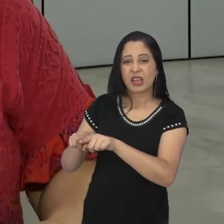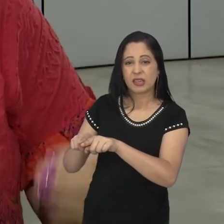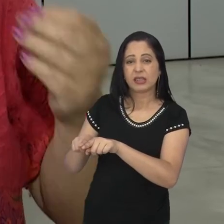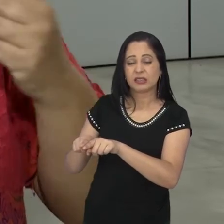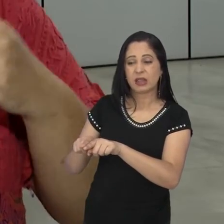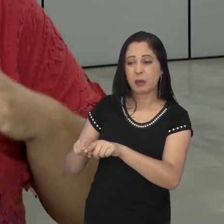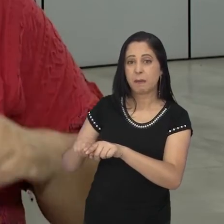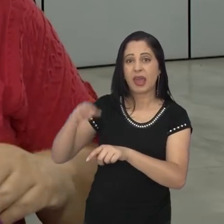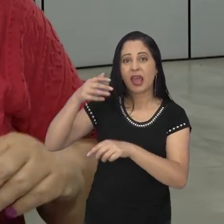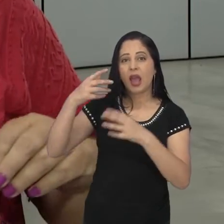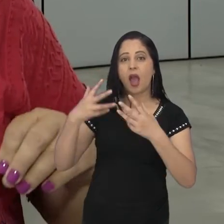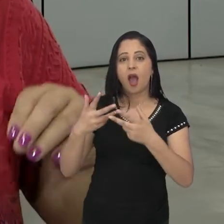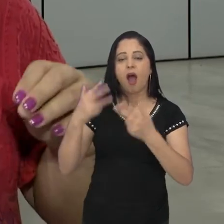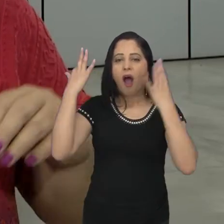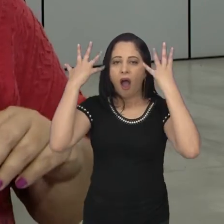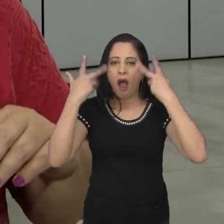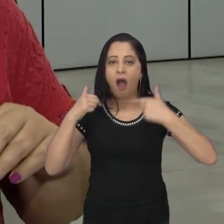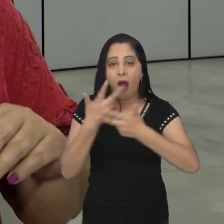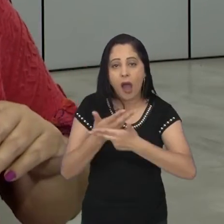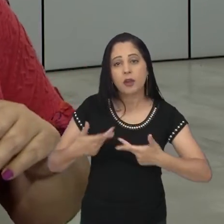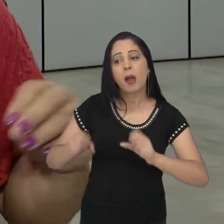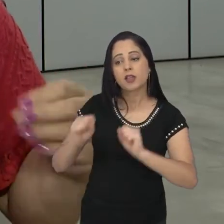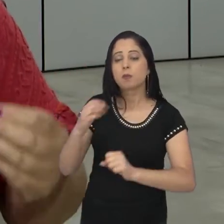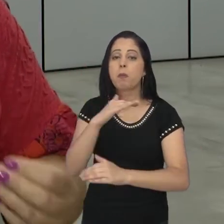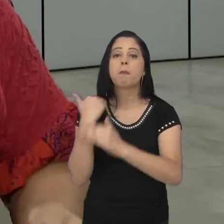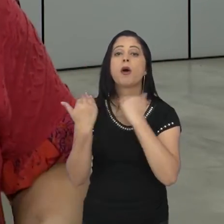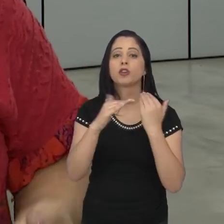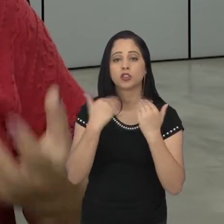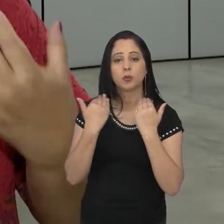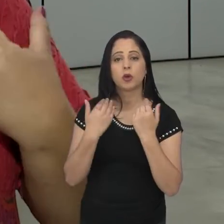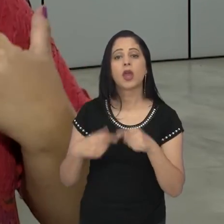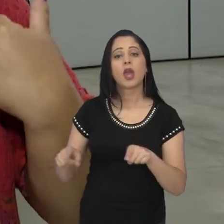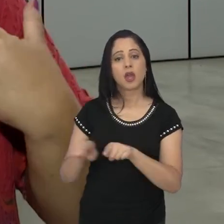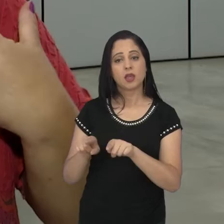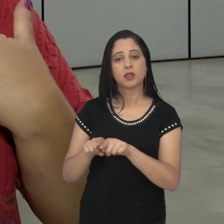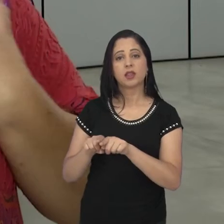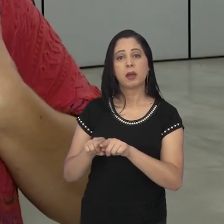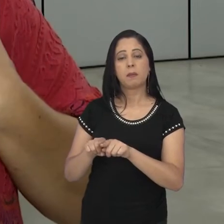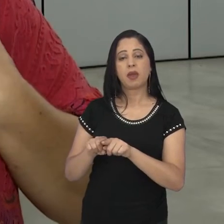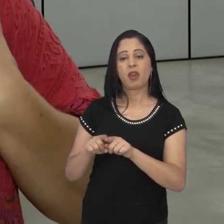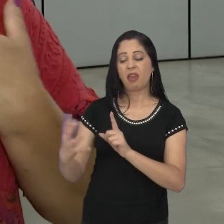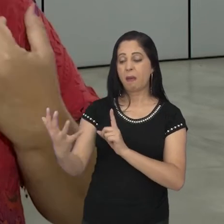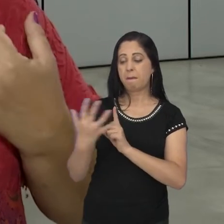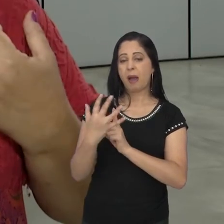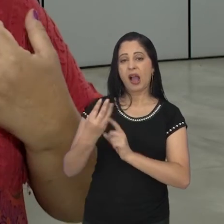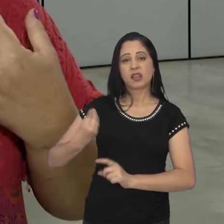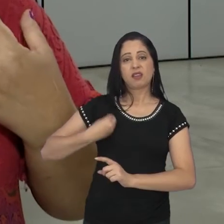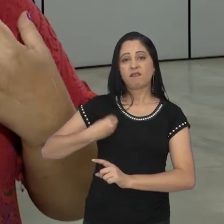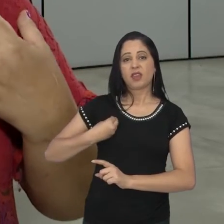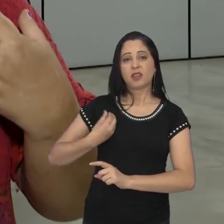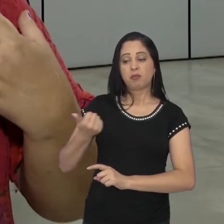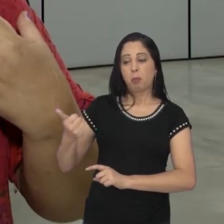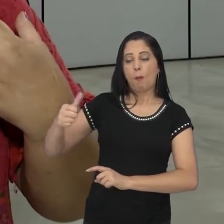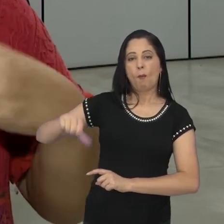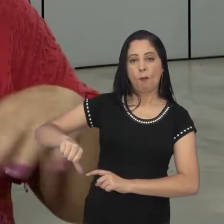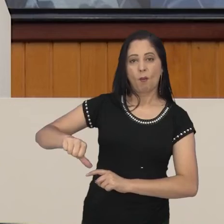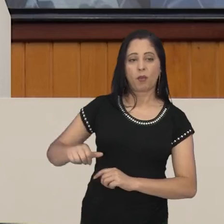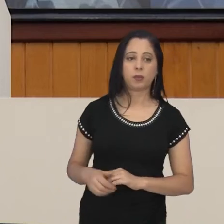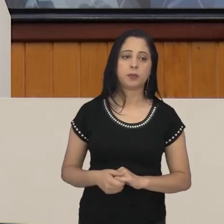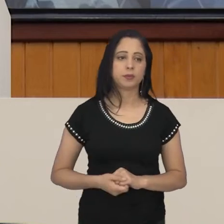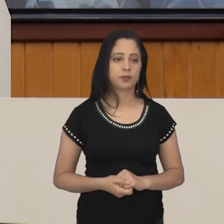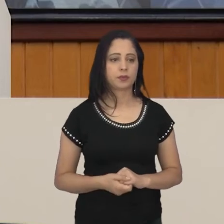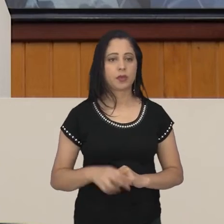espécies, levando inclusive a morte de algumas e a nossa própria perda de qualidade de vida.